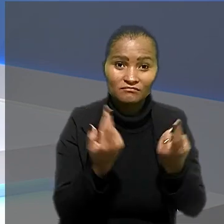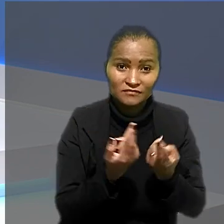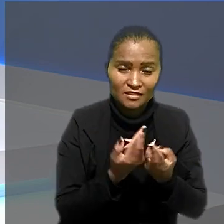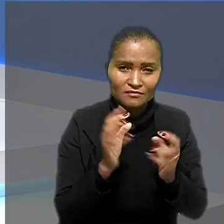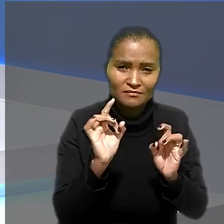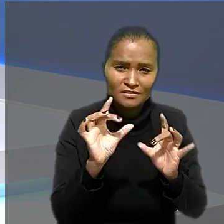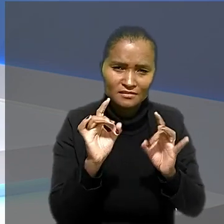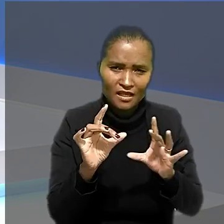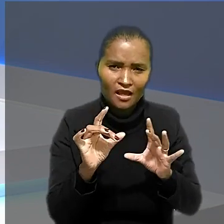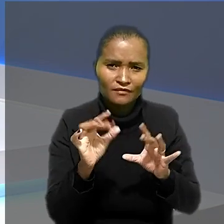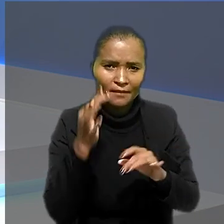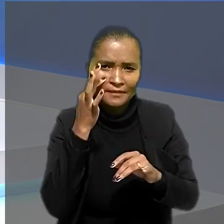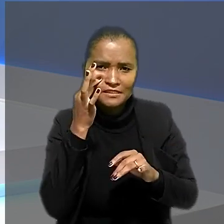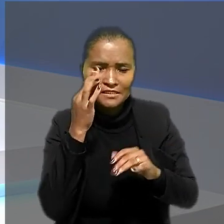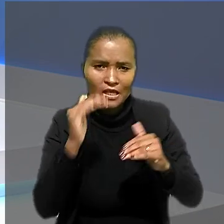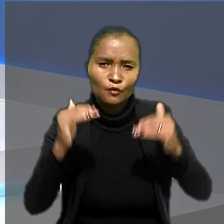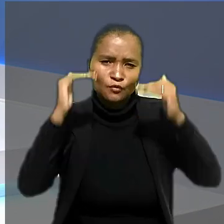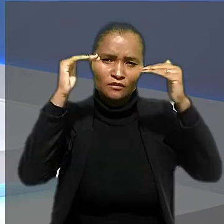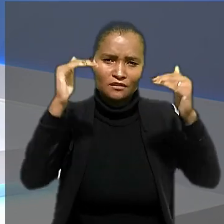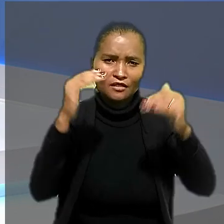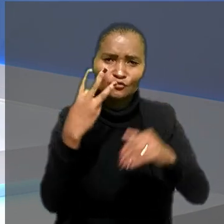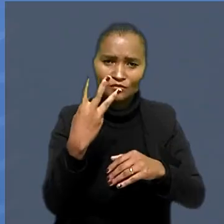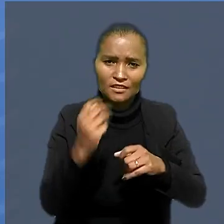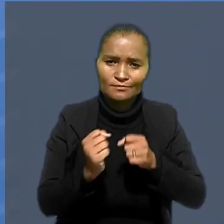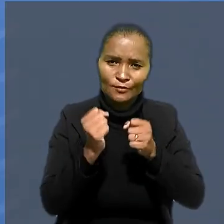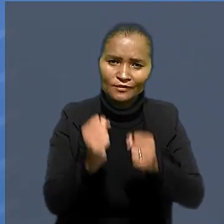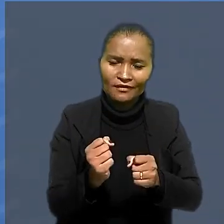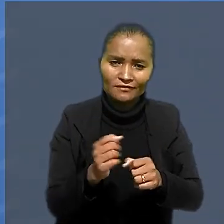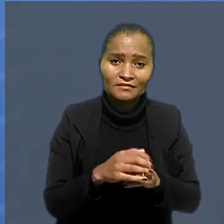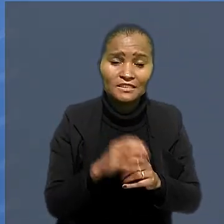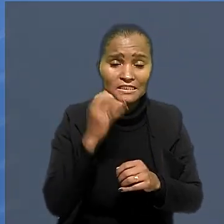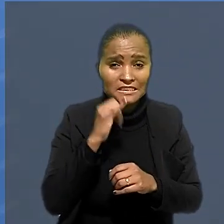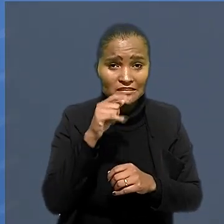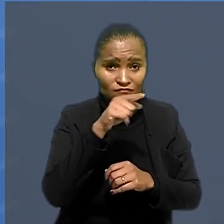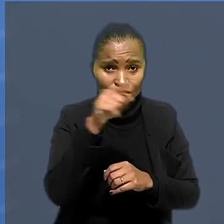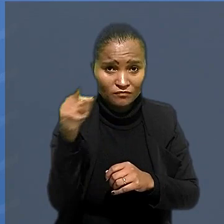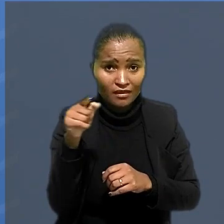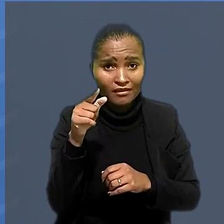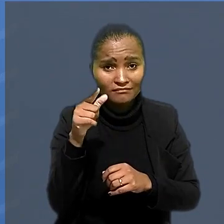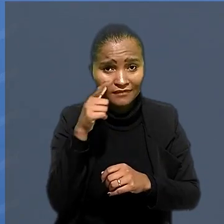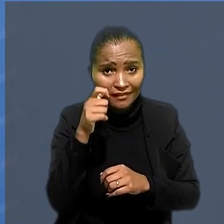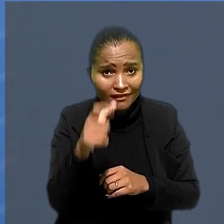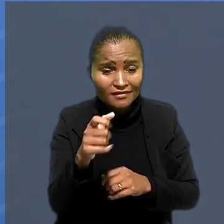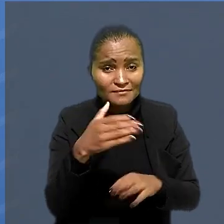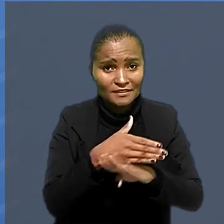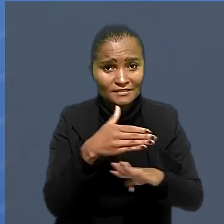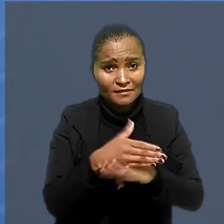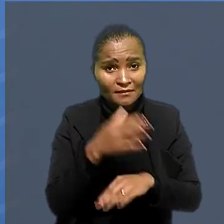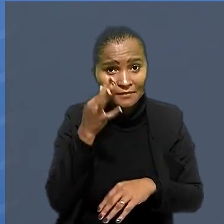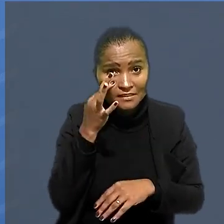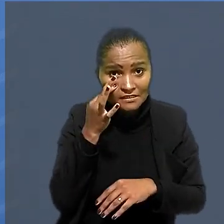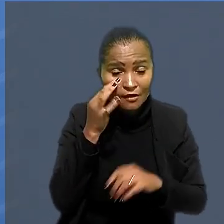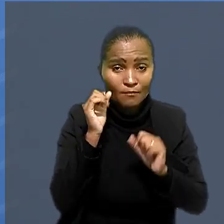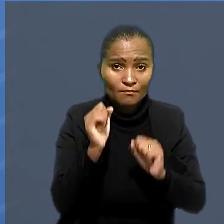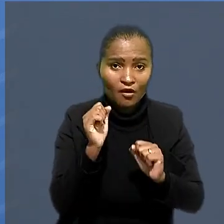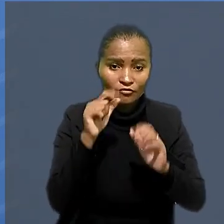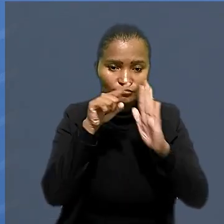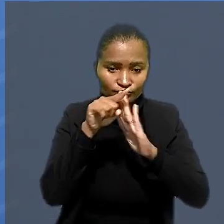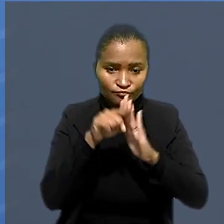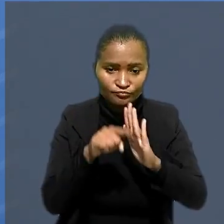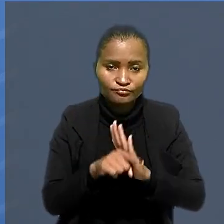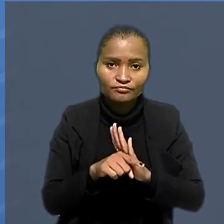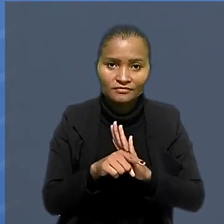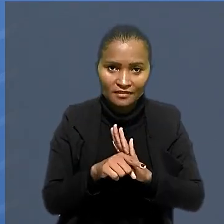solene com a presença de autoridades dos três poderes. Se você tiver interesse em participar presencialmente, basta preencher o